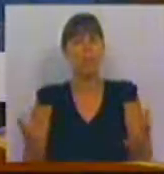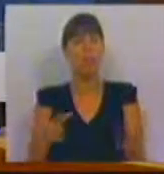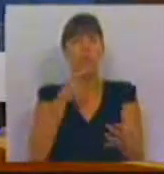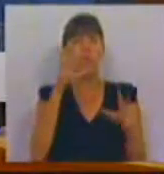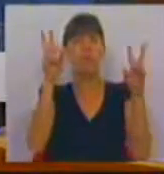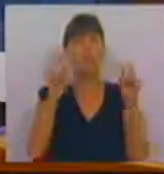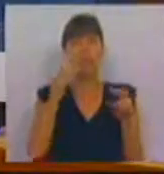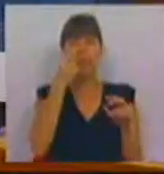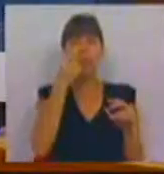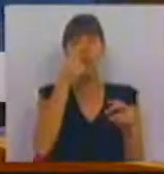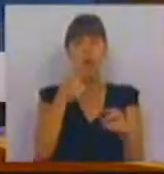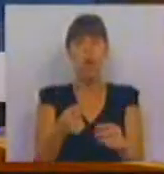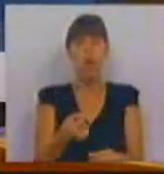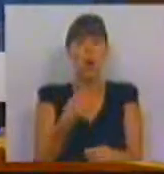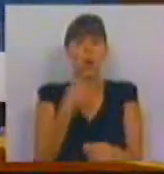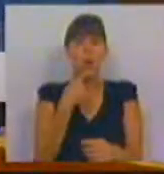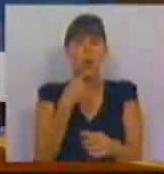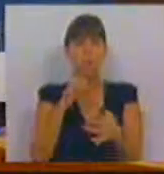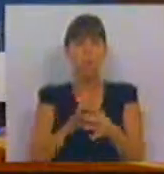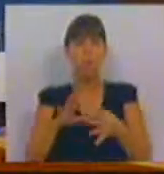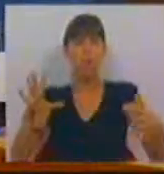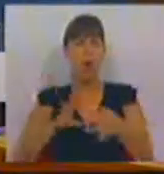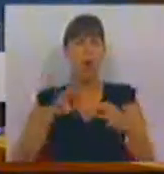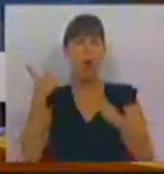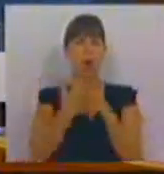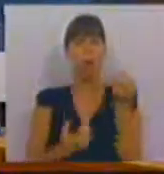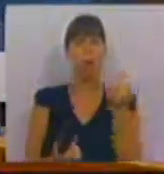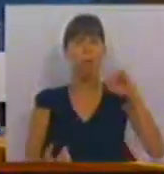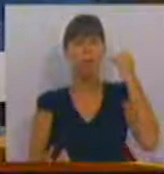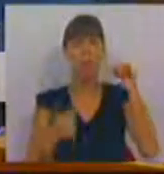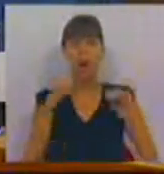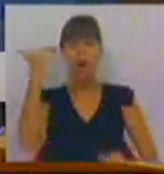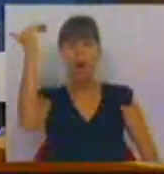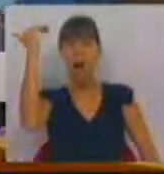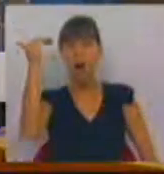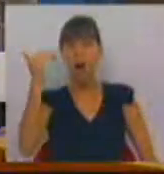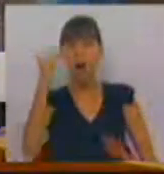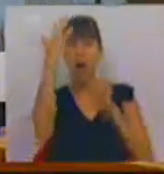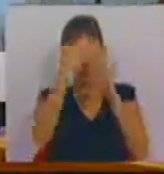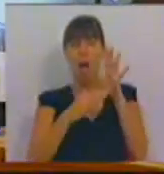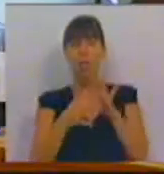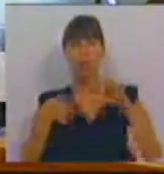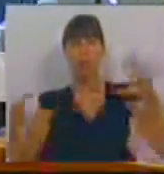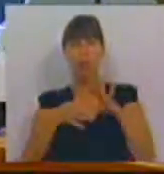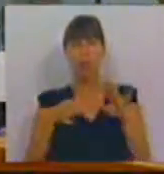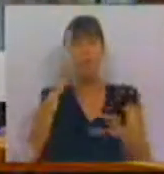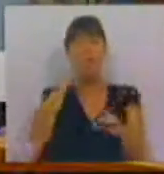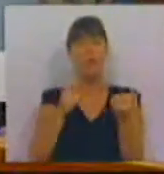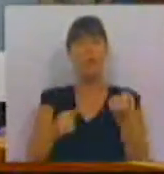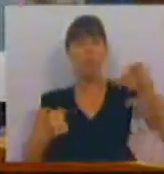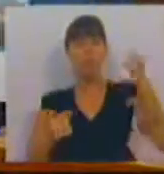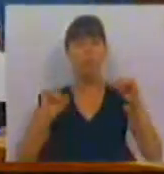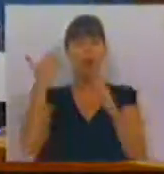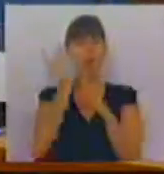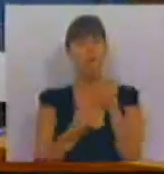parafraseando o Orão Barroso, com uma pipa de encostos de senalidades, tem aqui uma vasta lista com as encostos de senalidades que este Governo já